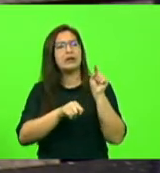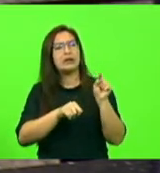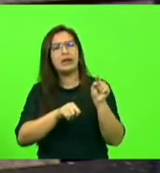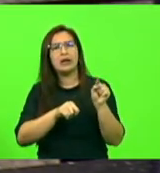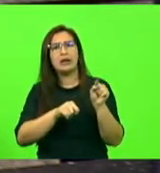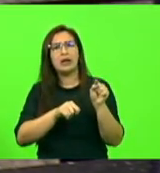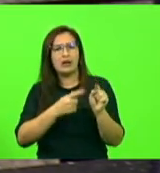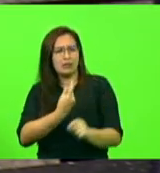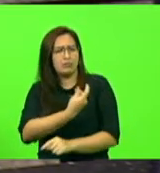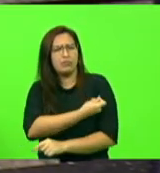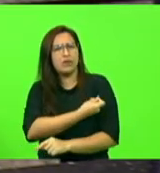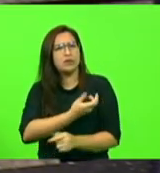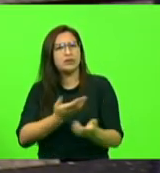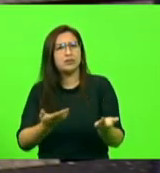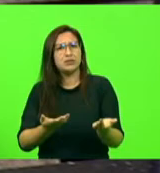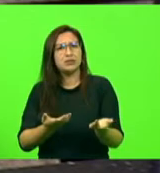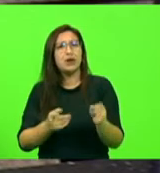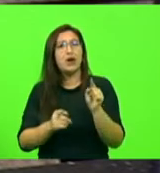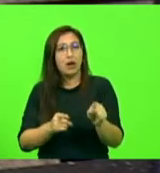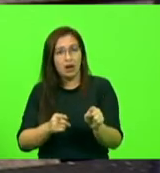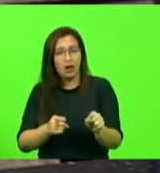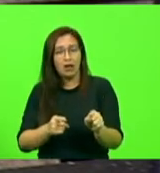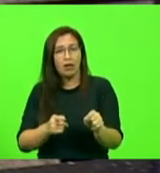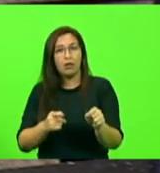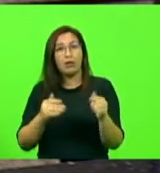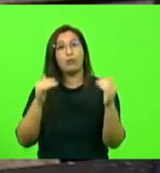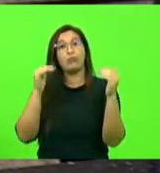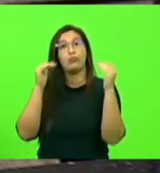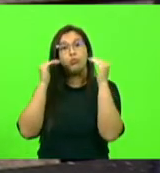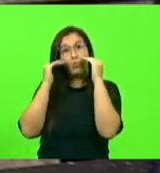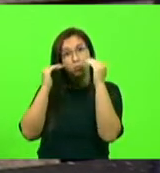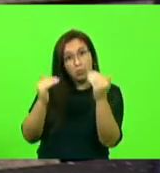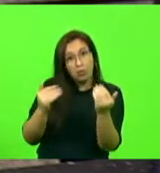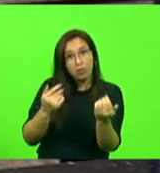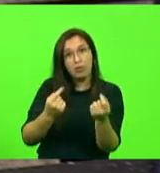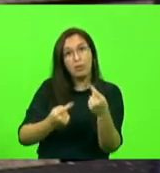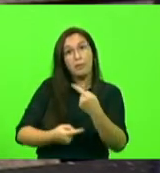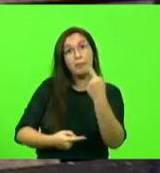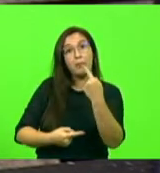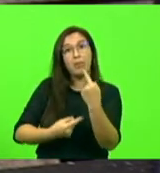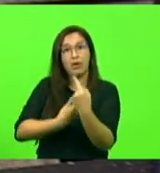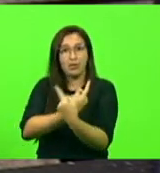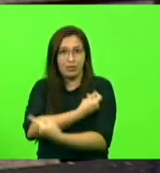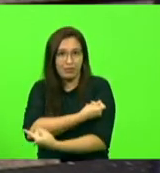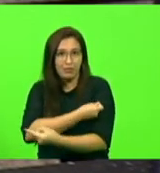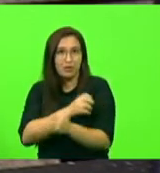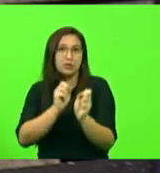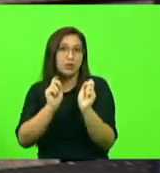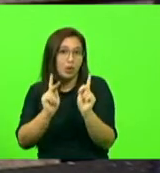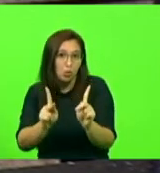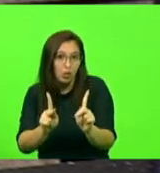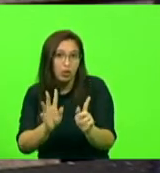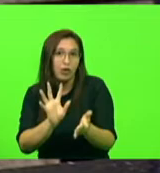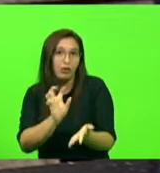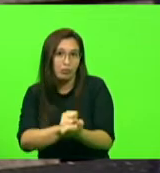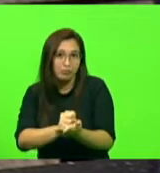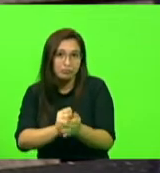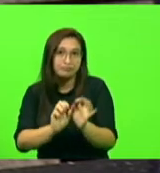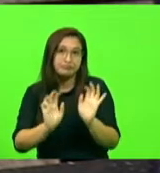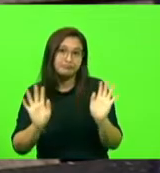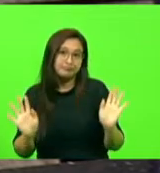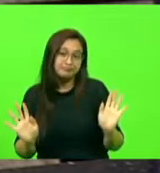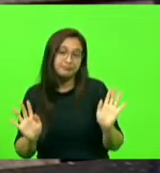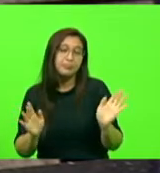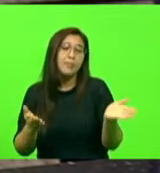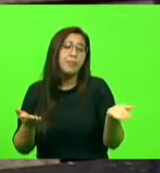ele se submeteu mesmo contra a sua vontade de fazer a primeira vacina para ser contratado. E o que